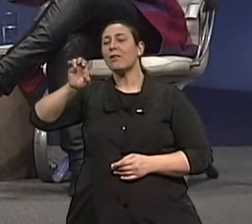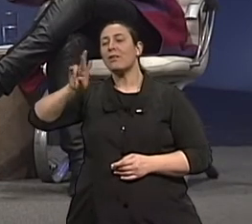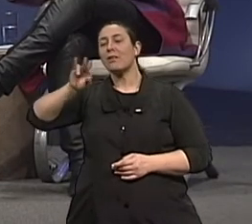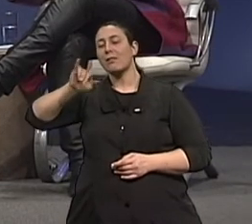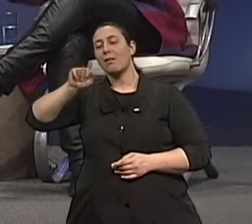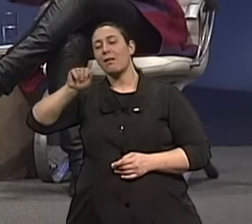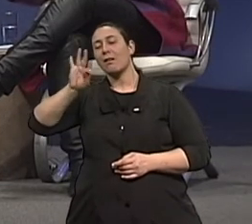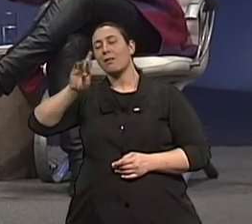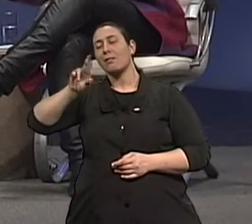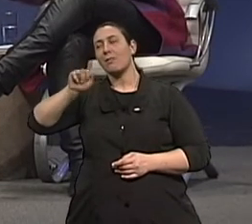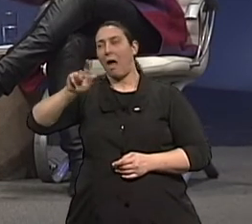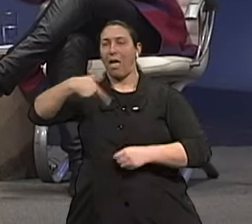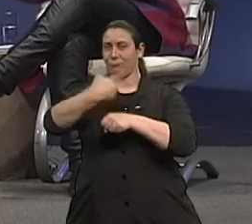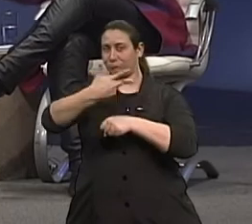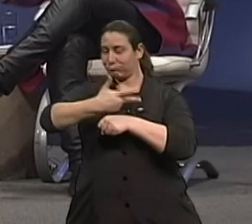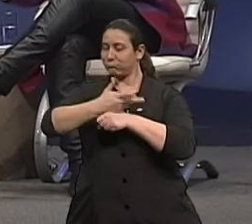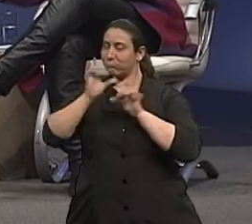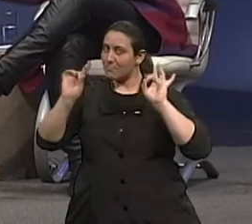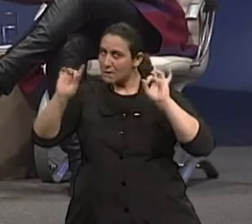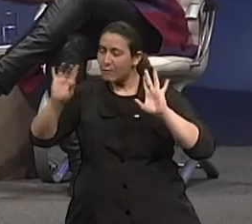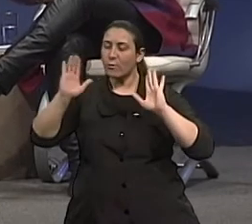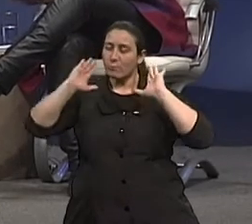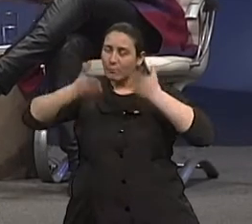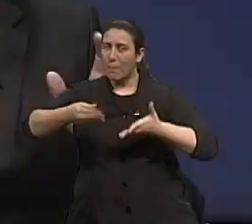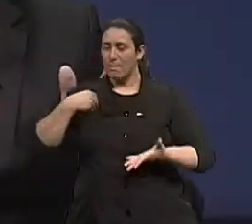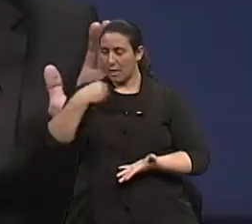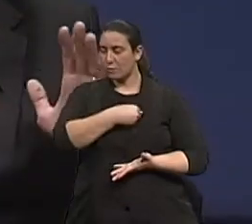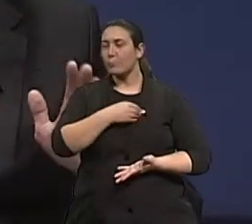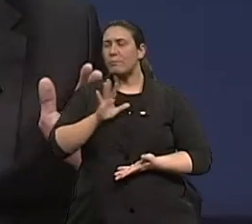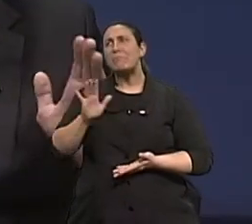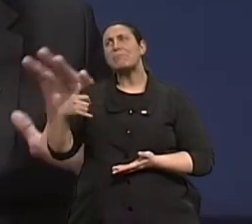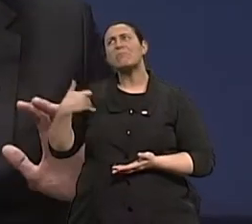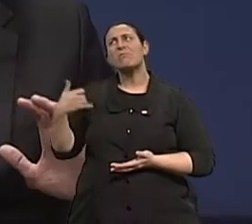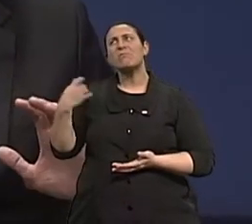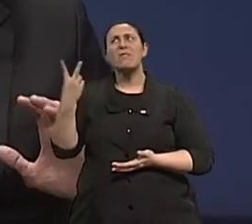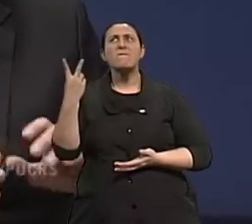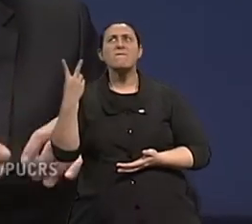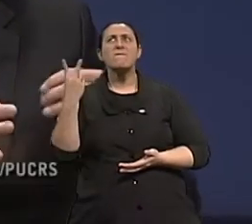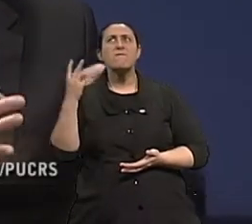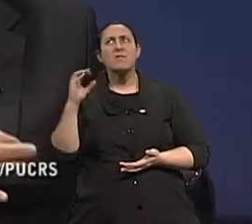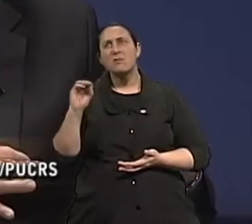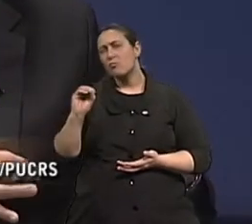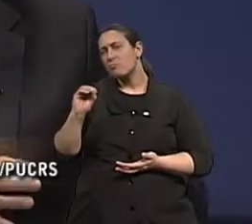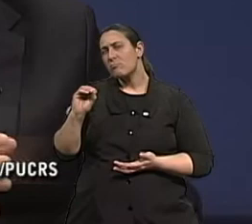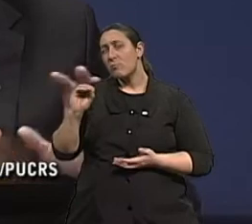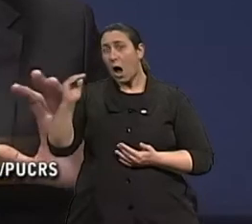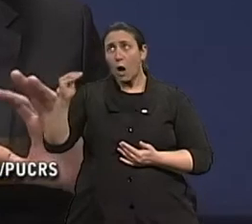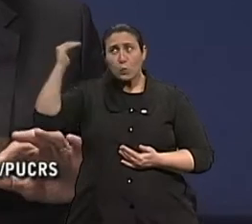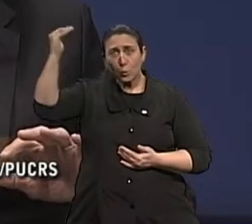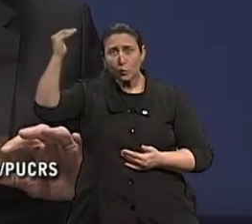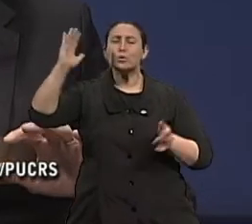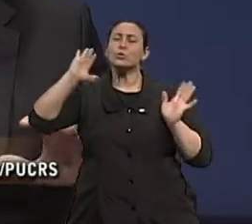Geriátrico, Isabel, ou qualquer outro profissional da área médica. Perfeito, perfeito. Sim, a partir dos 20 anos, esse adulto já deve